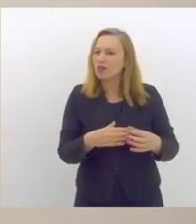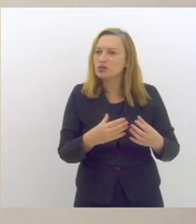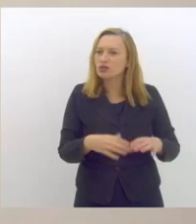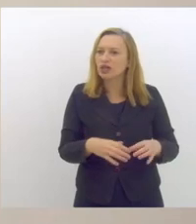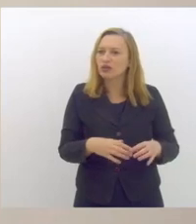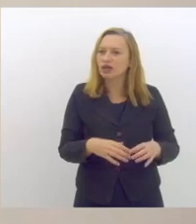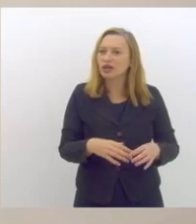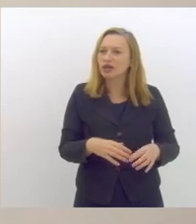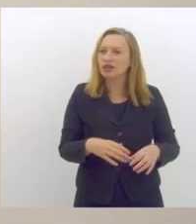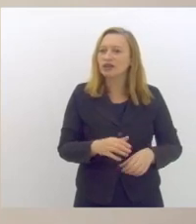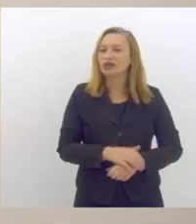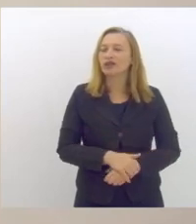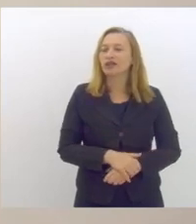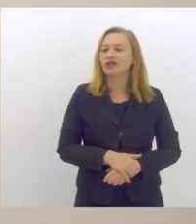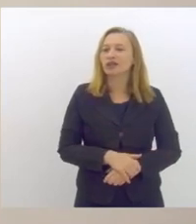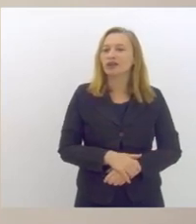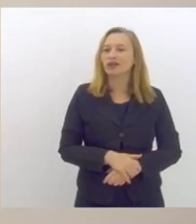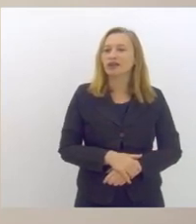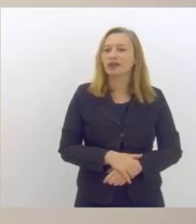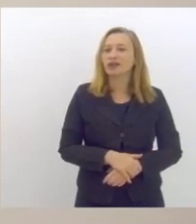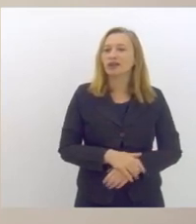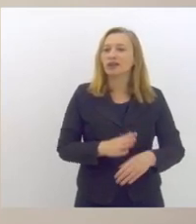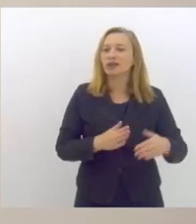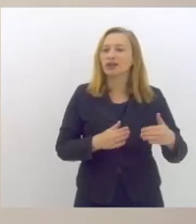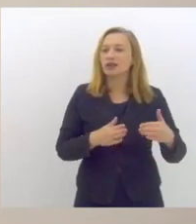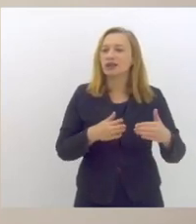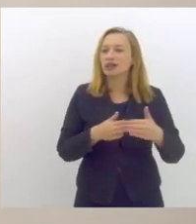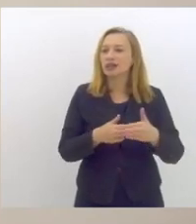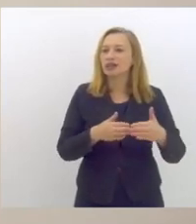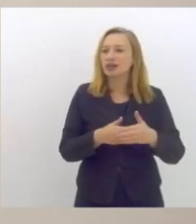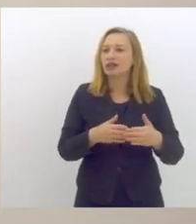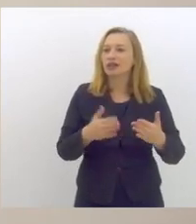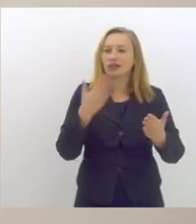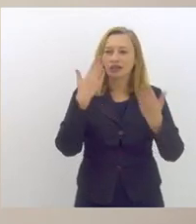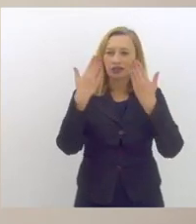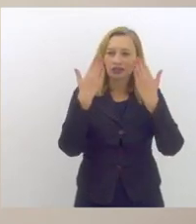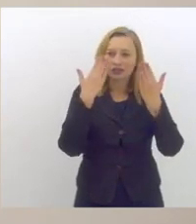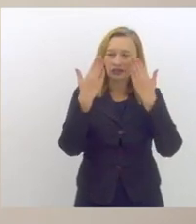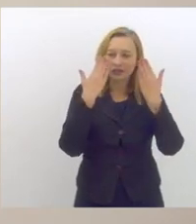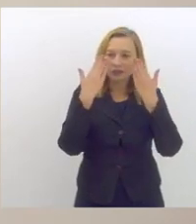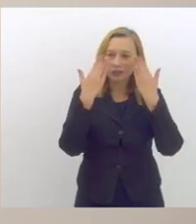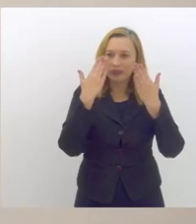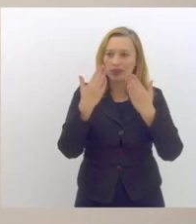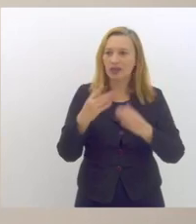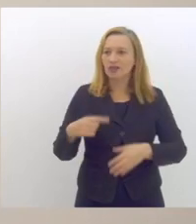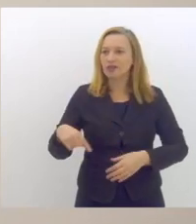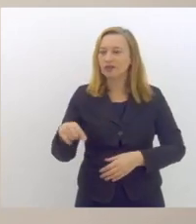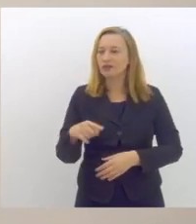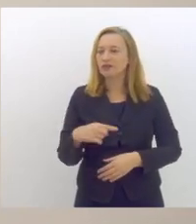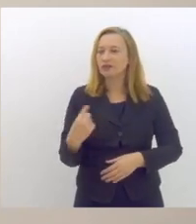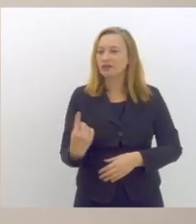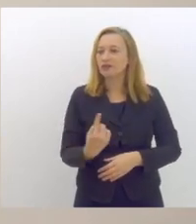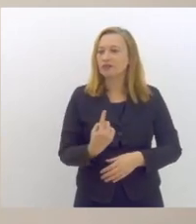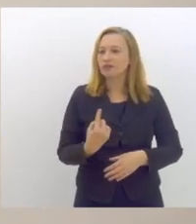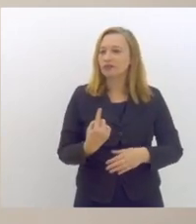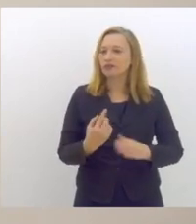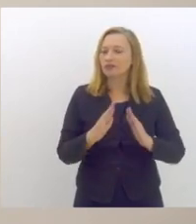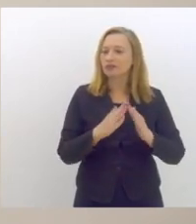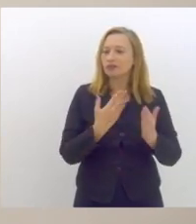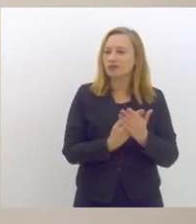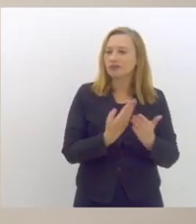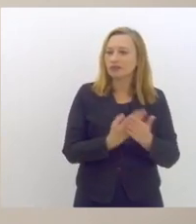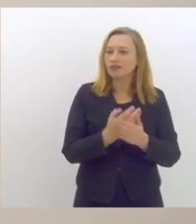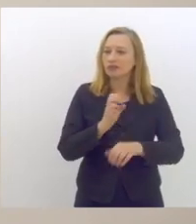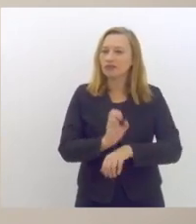psicólogos e e assistentes sociais a a nossa rede é também outra